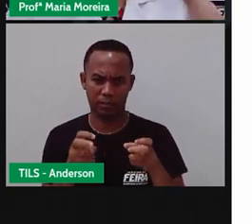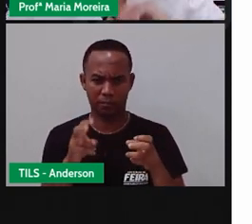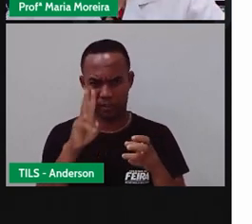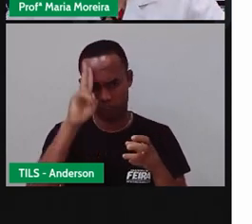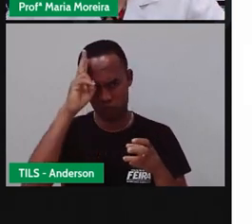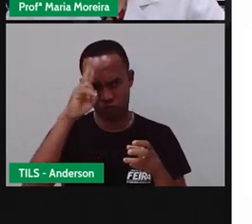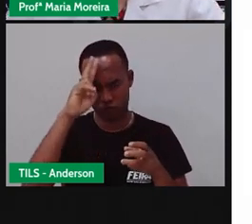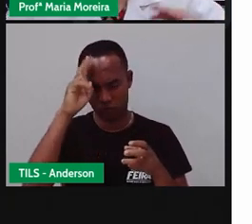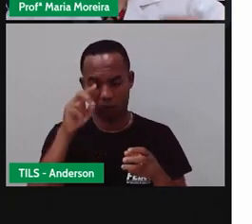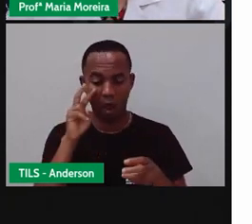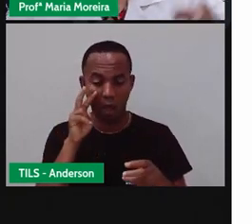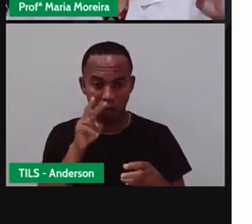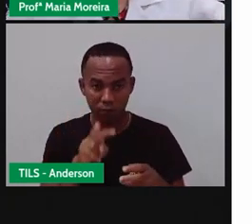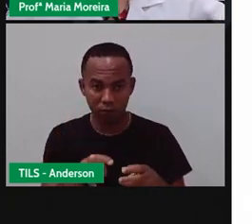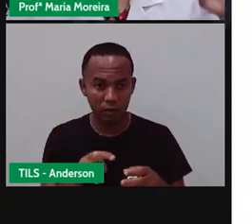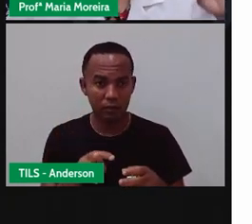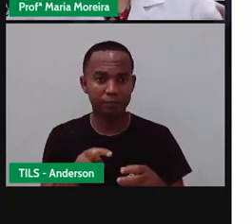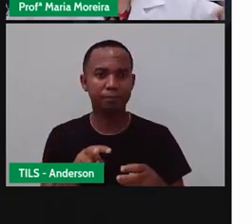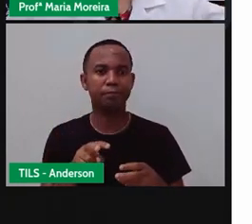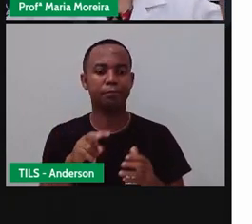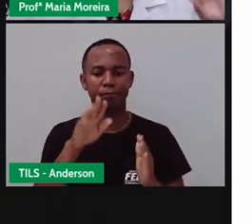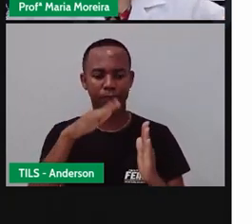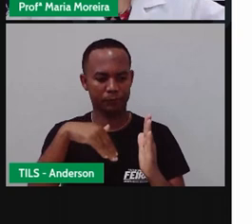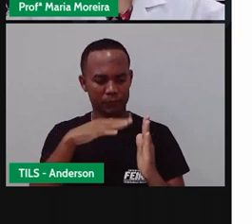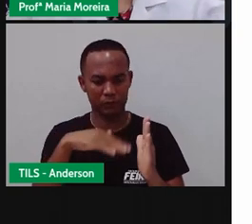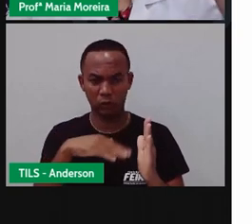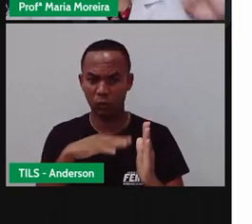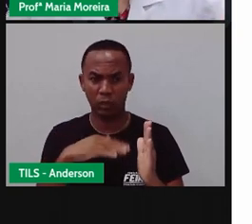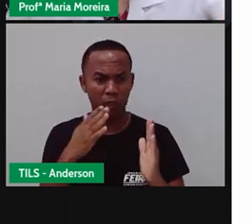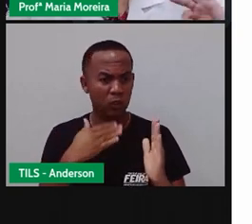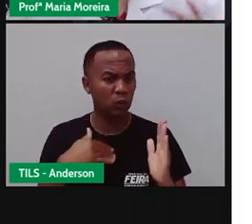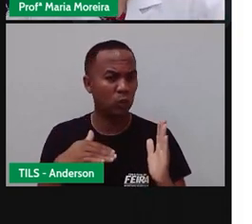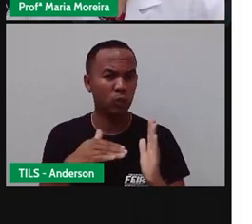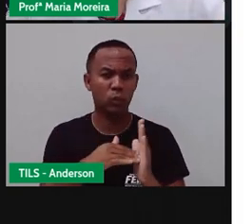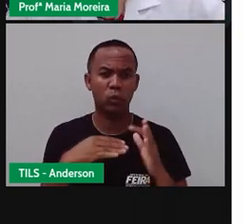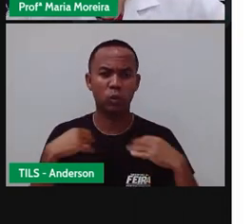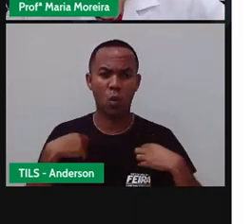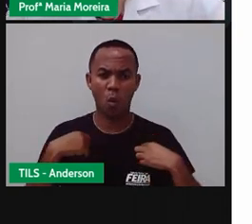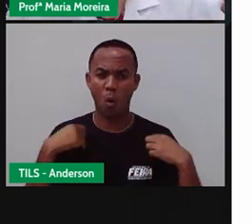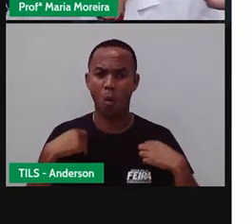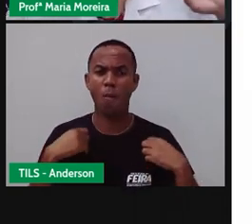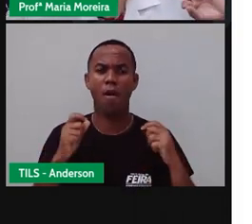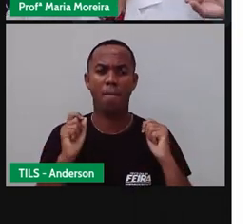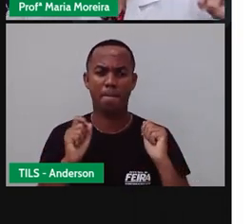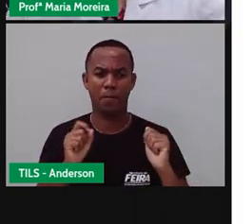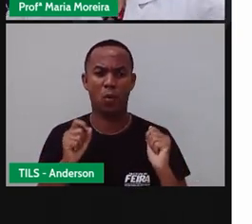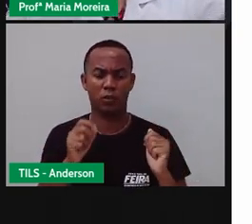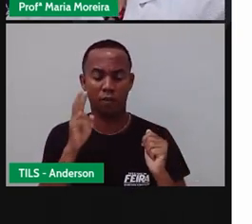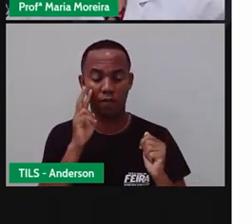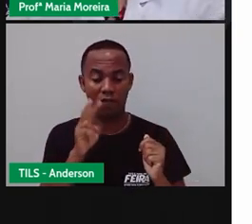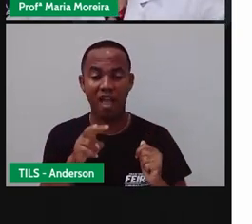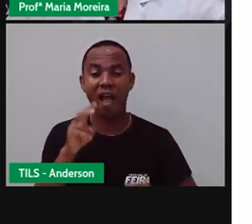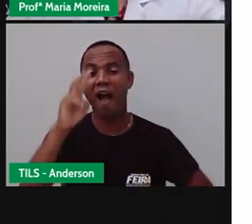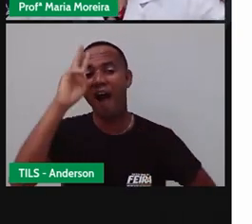Tudo isso aí que a Pró falou. Textos, pinturas, fotos, filmes, roupas e construções, eles trazem o quê? Informações de onde? Do